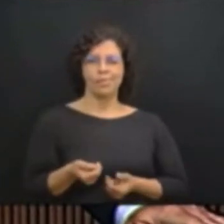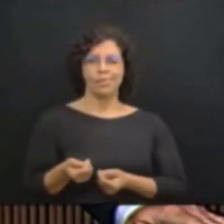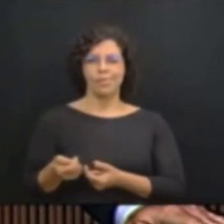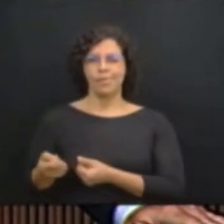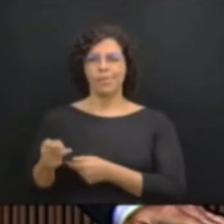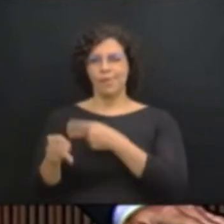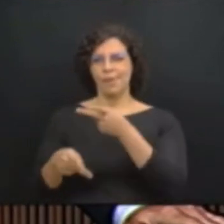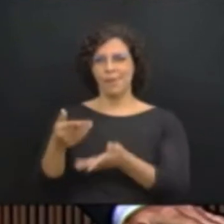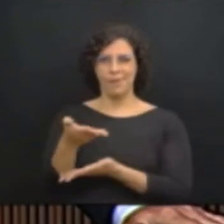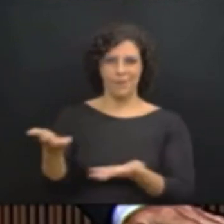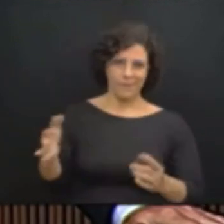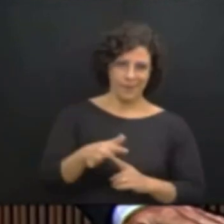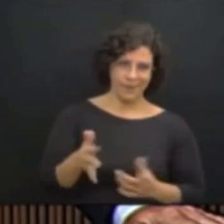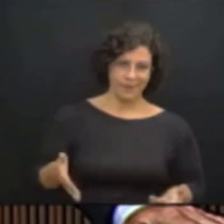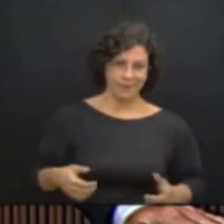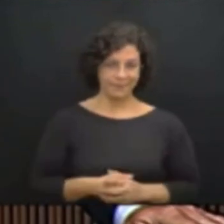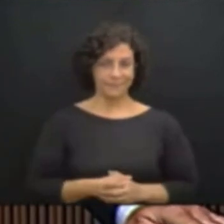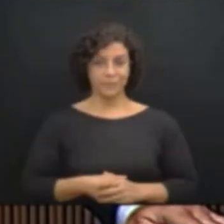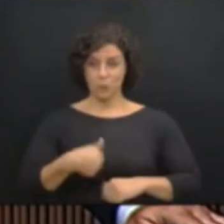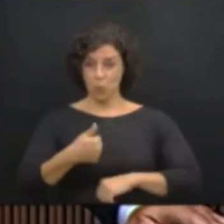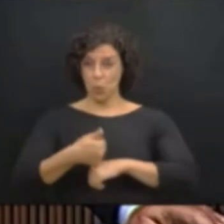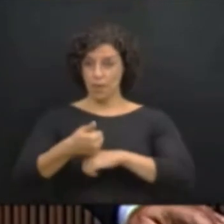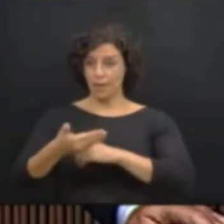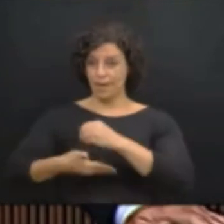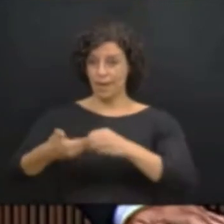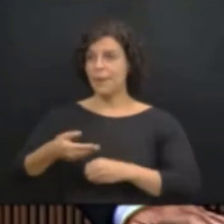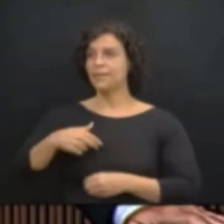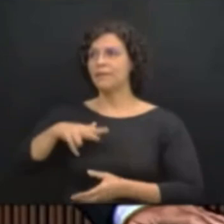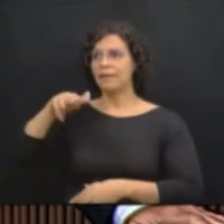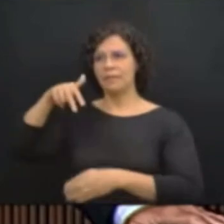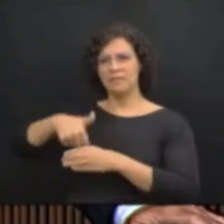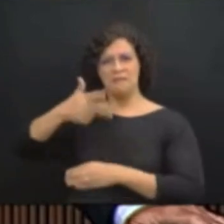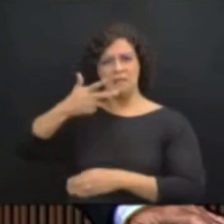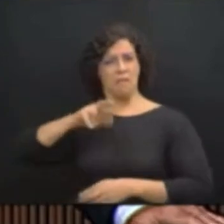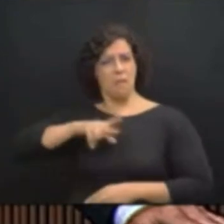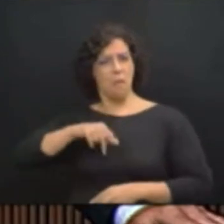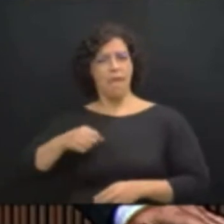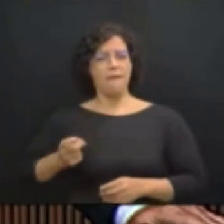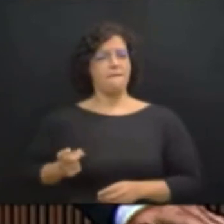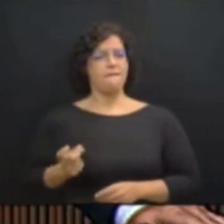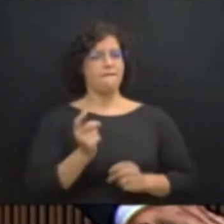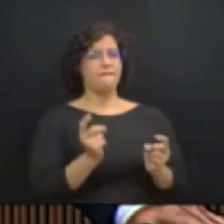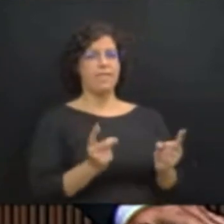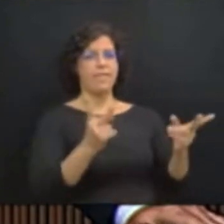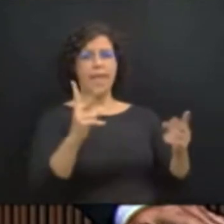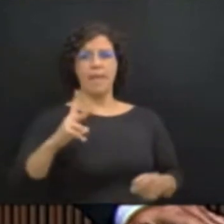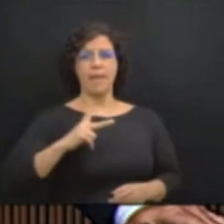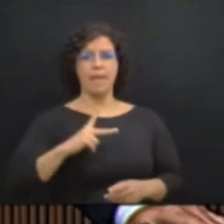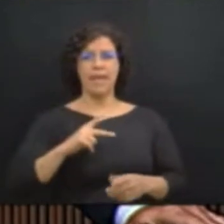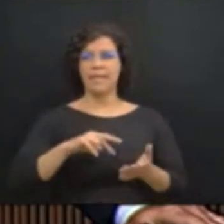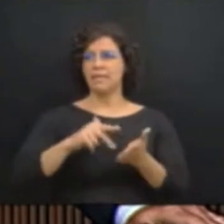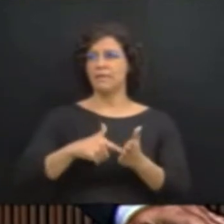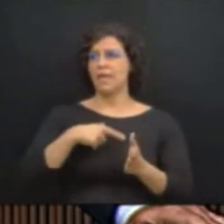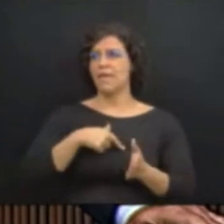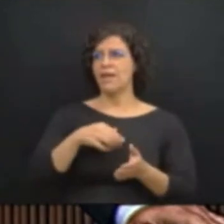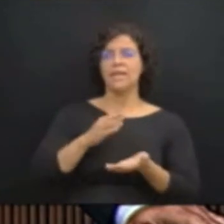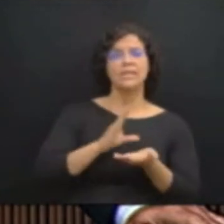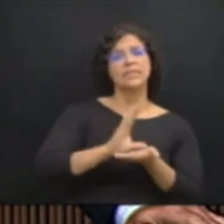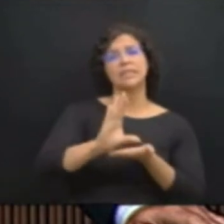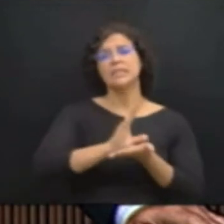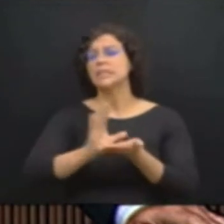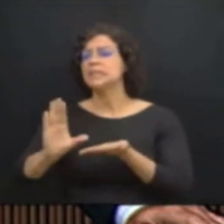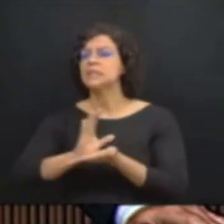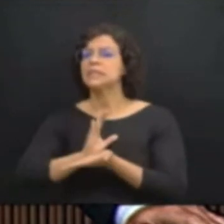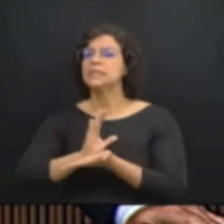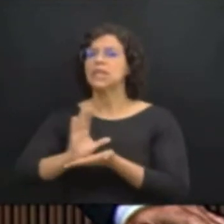para a população. O líder do governo vai subir lá e vai dizer que não é privatização, que eles estão diluindo capital,